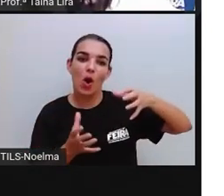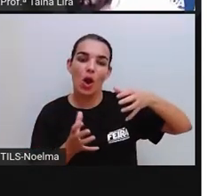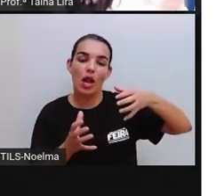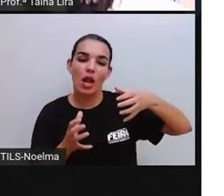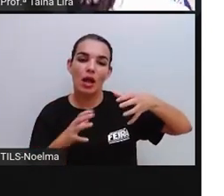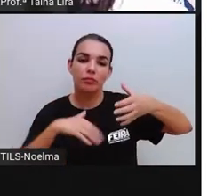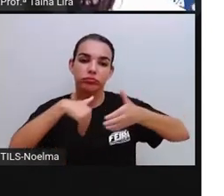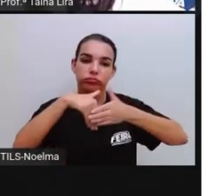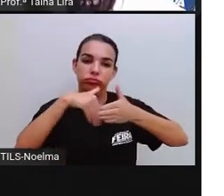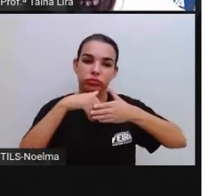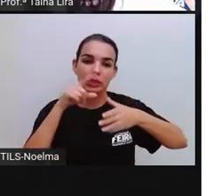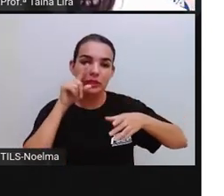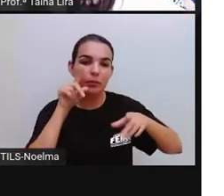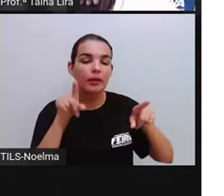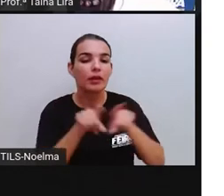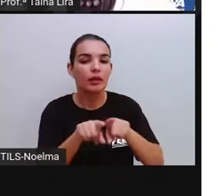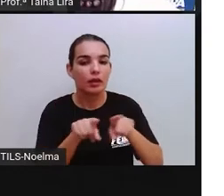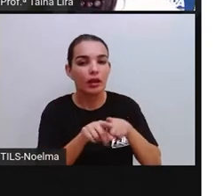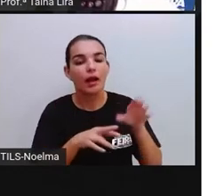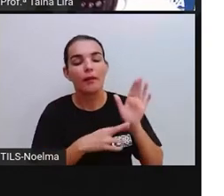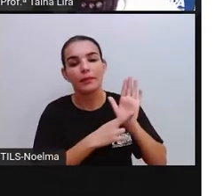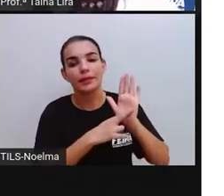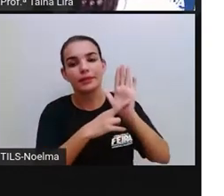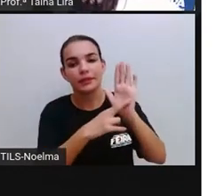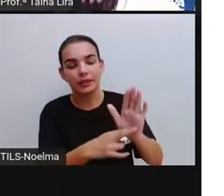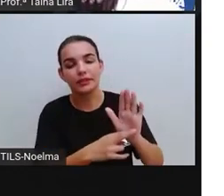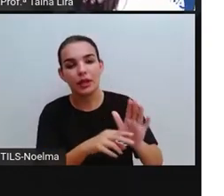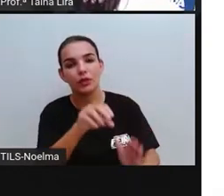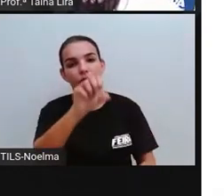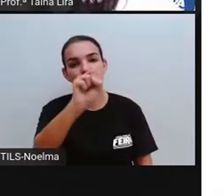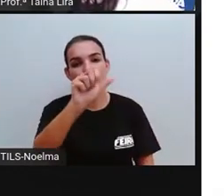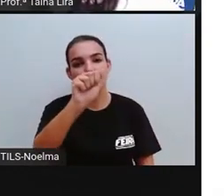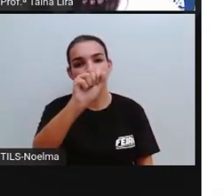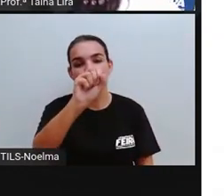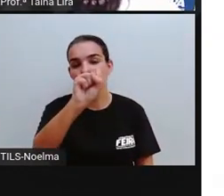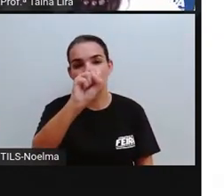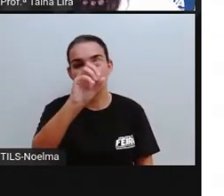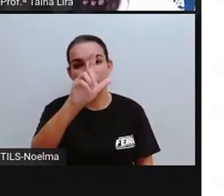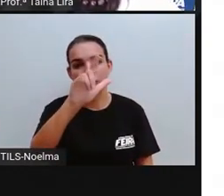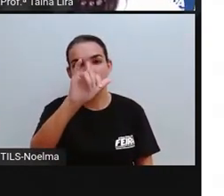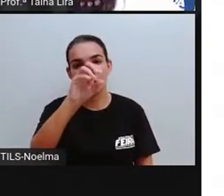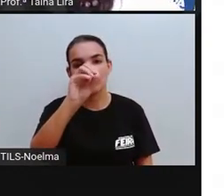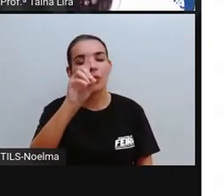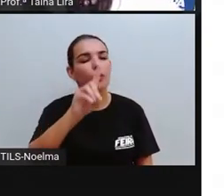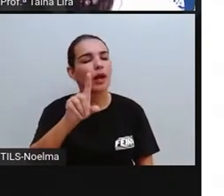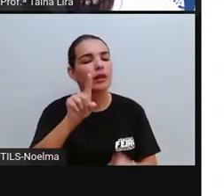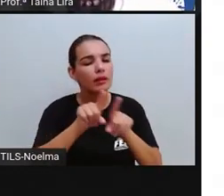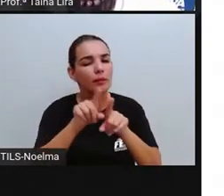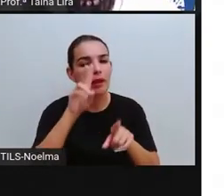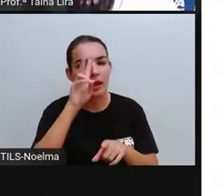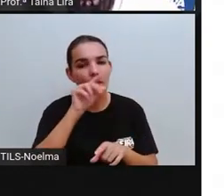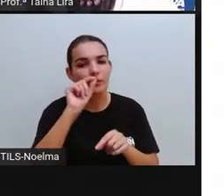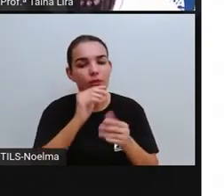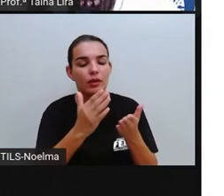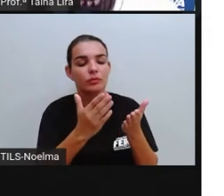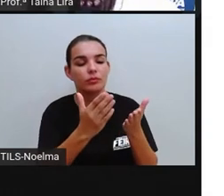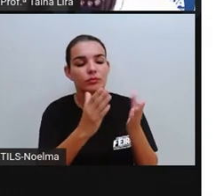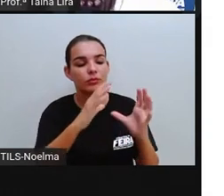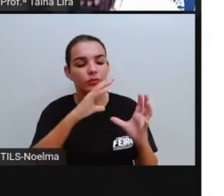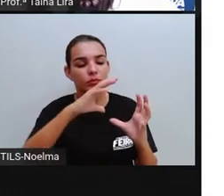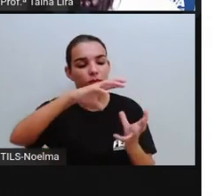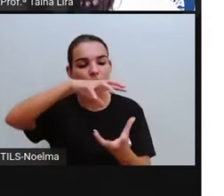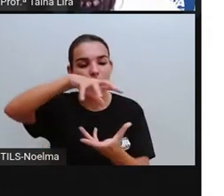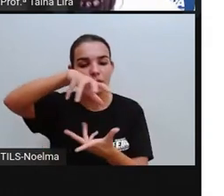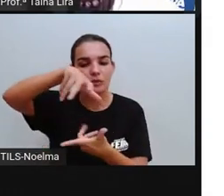a representação aí de um sólido geométrico que lembra o círculo, tá? Porque ela lembra o círculo pró,